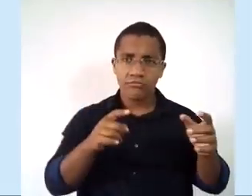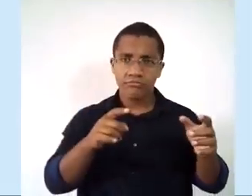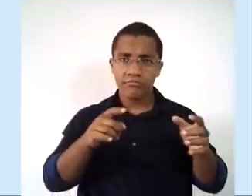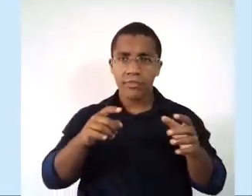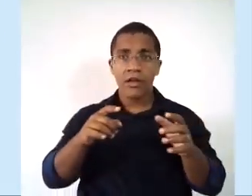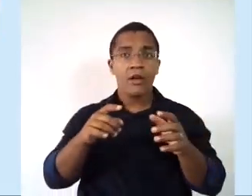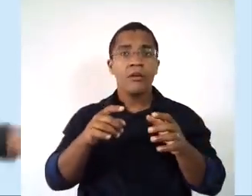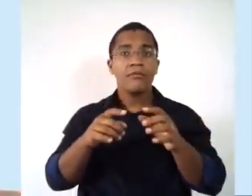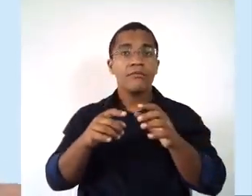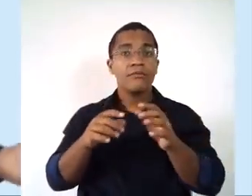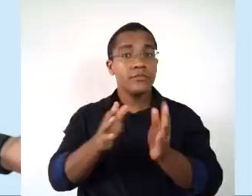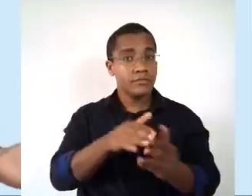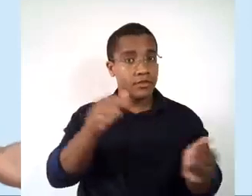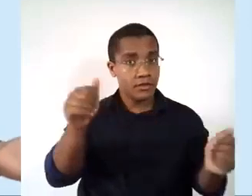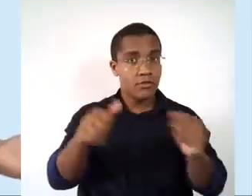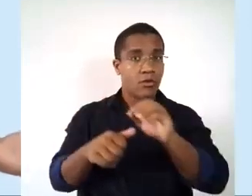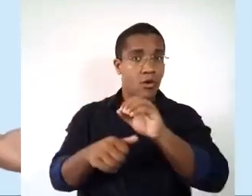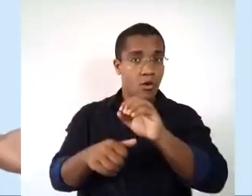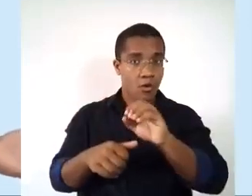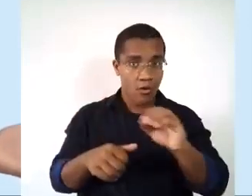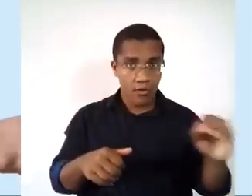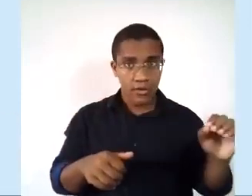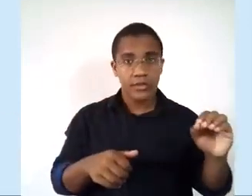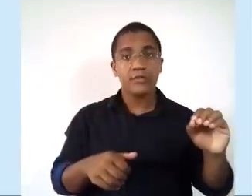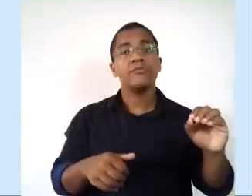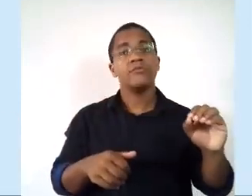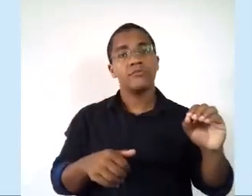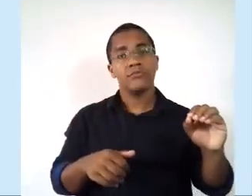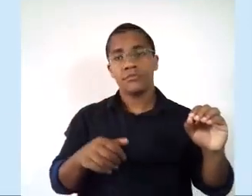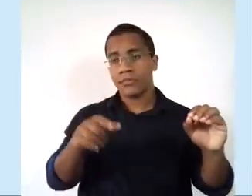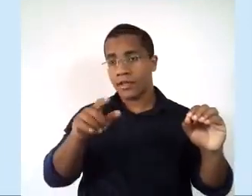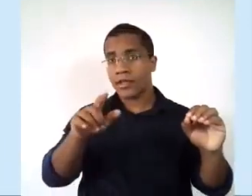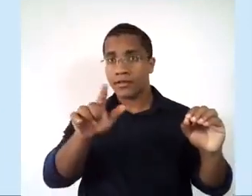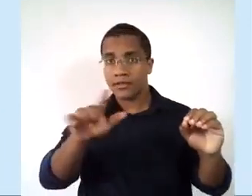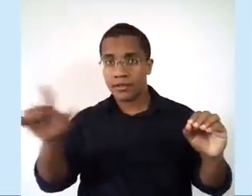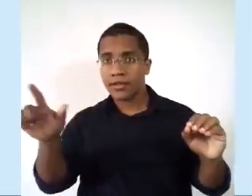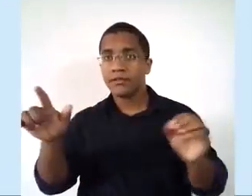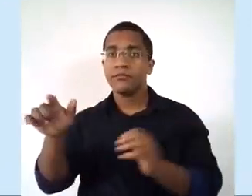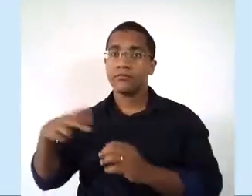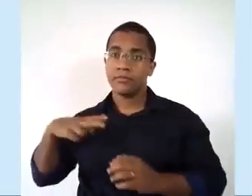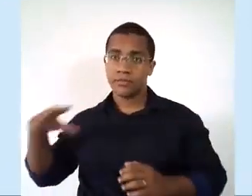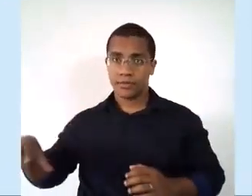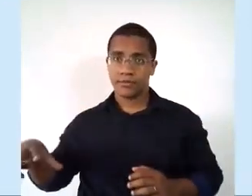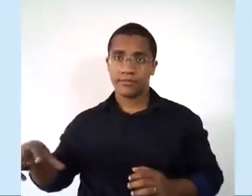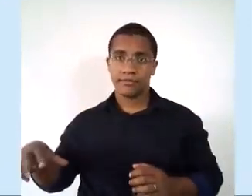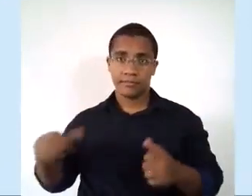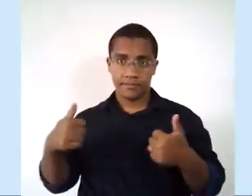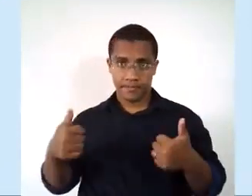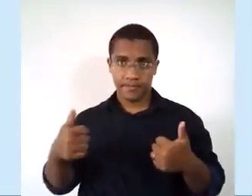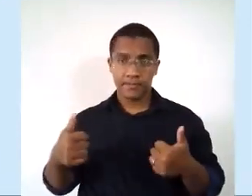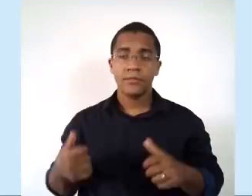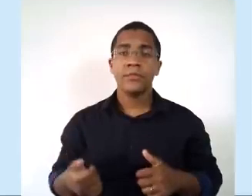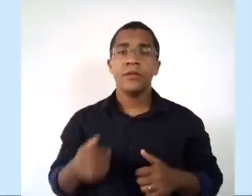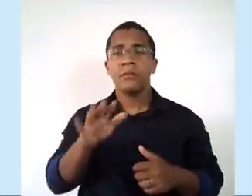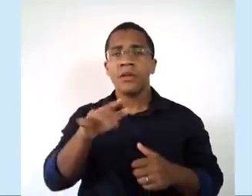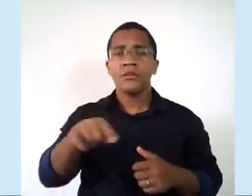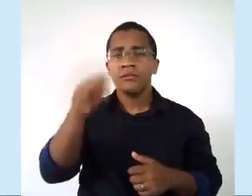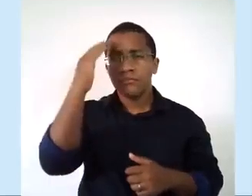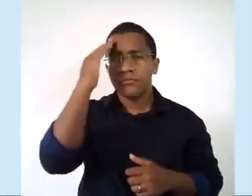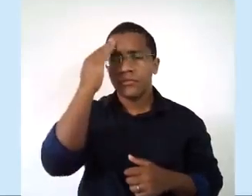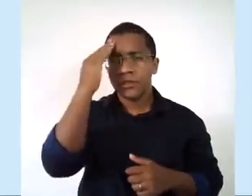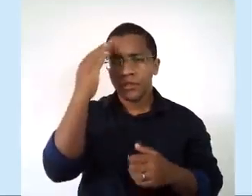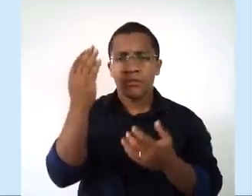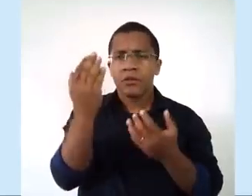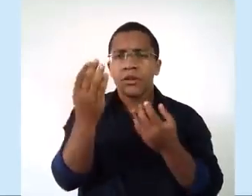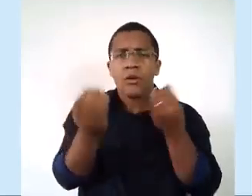parte mais oeste da América do Sul e a parte leste ficou com os portugueses, tá? Mas vamos entender mais ou menos